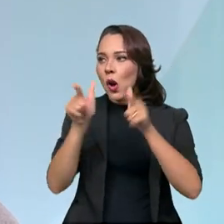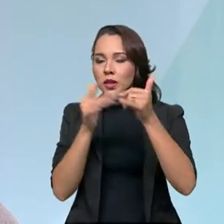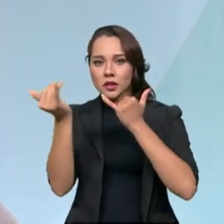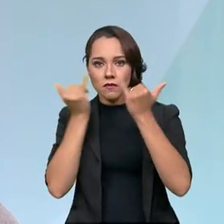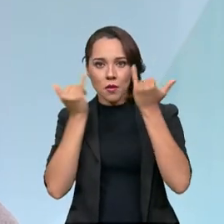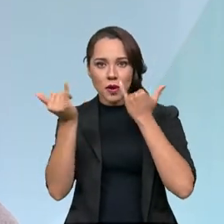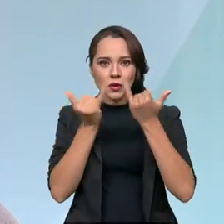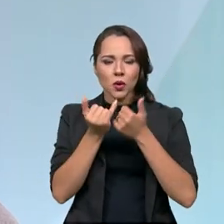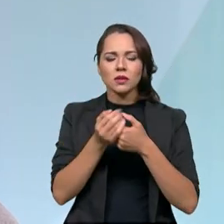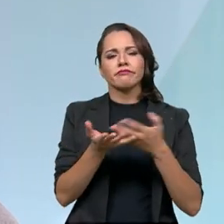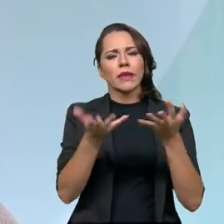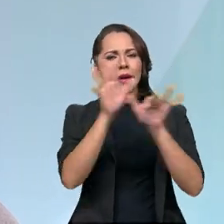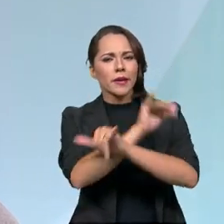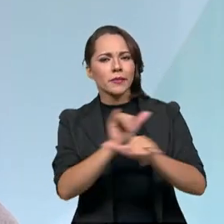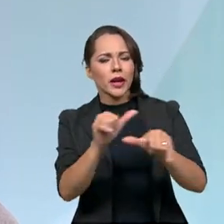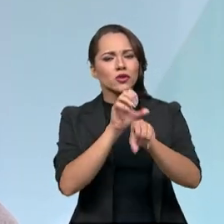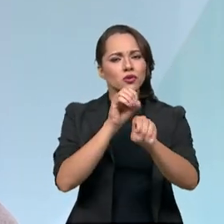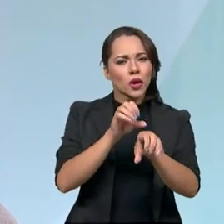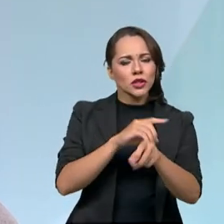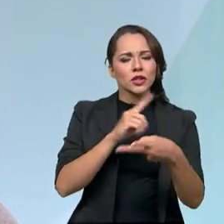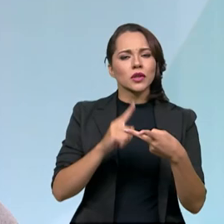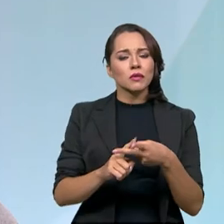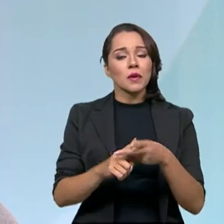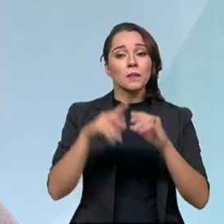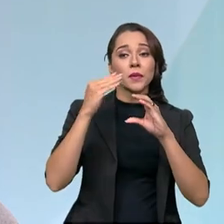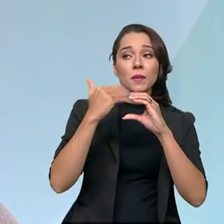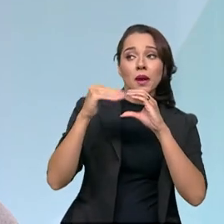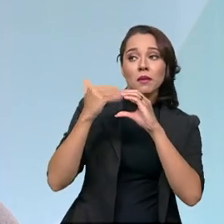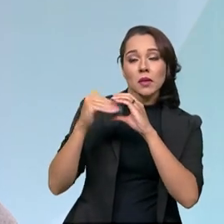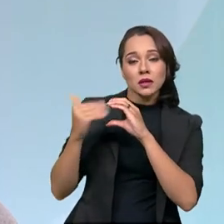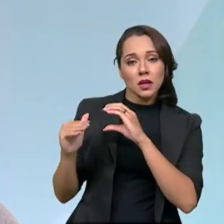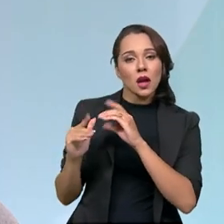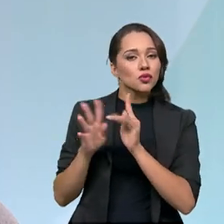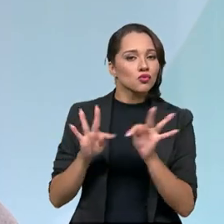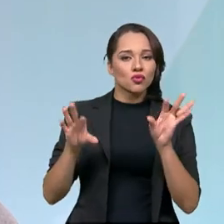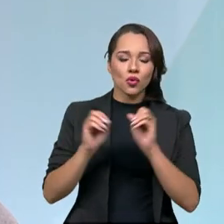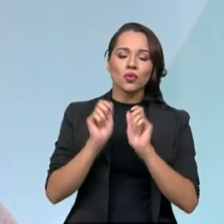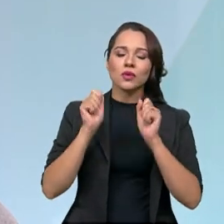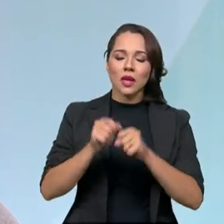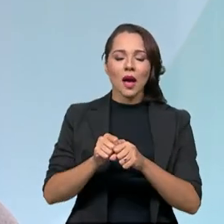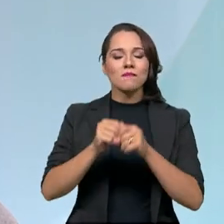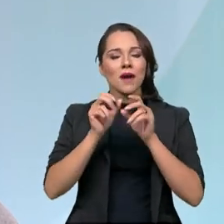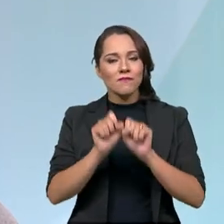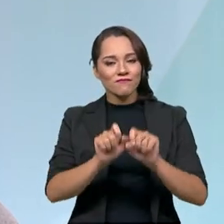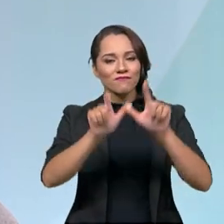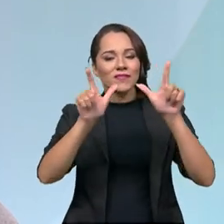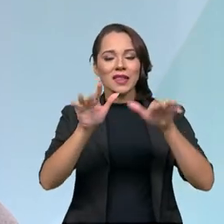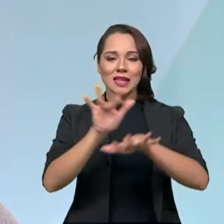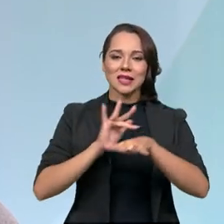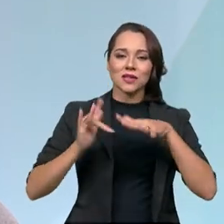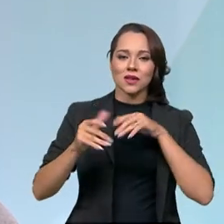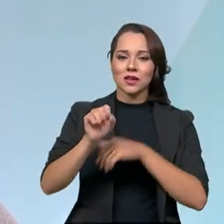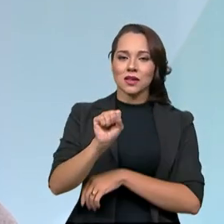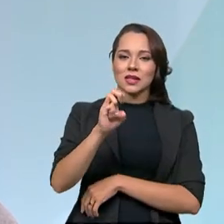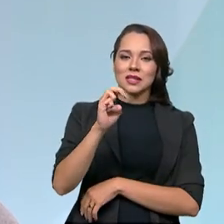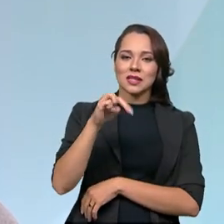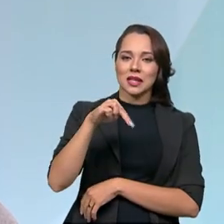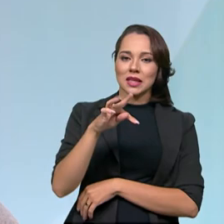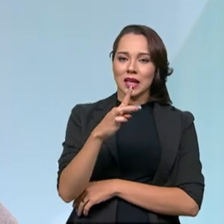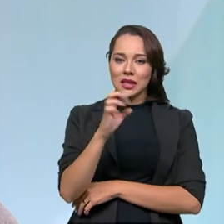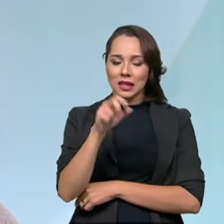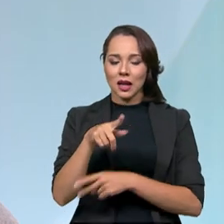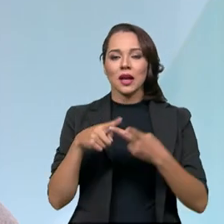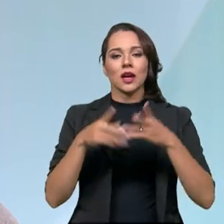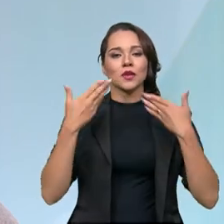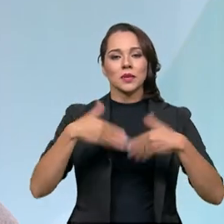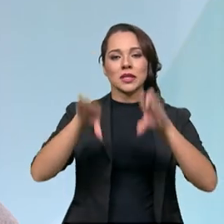campanhas educativas, mensagens que são sendo vinculadas, todas podem ser acessadas nas redes da Senatran e do Ministério